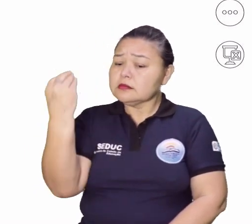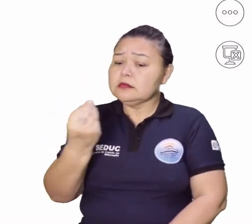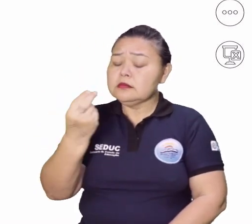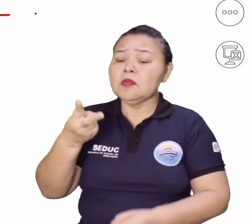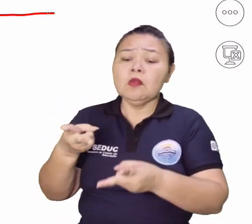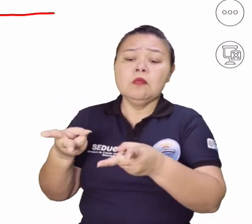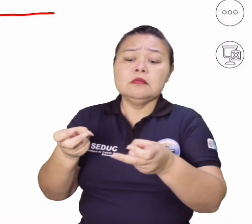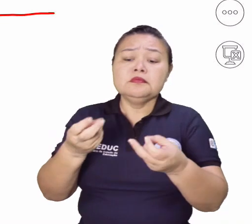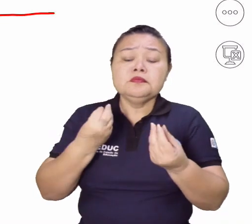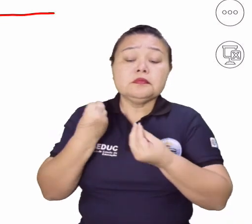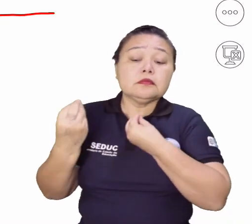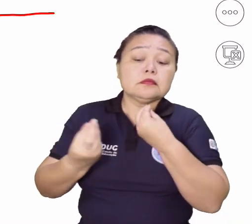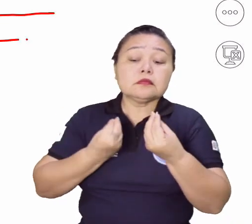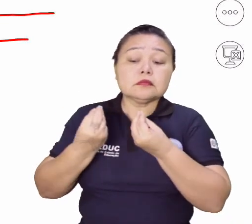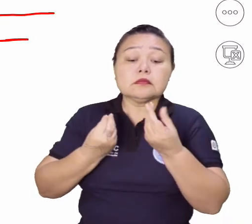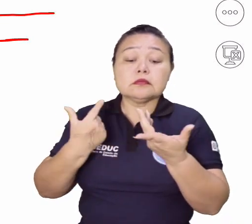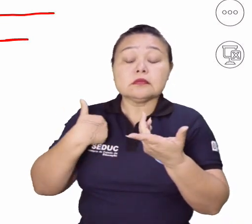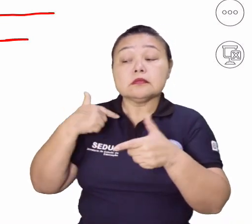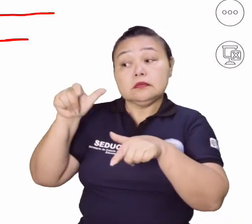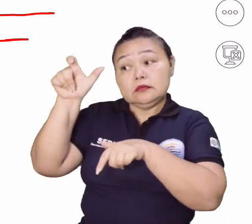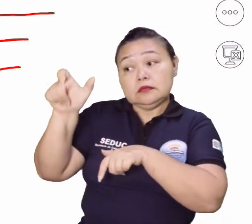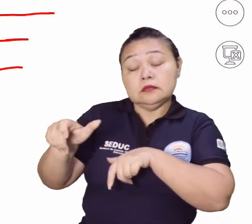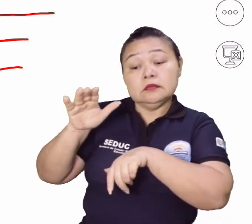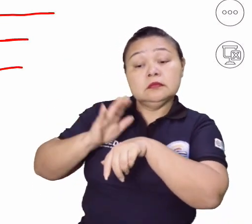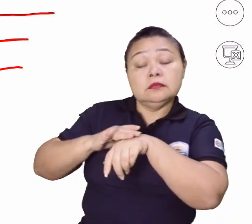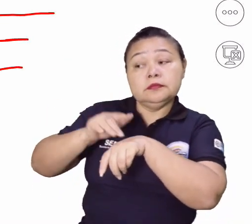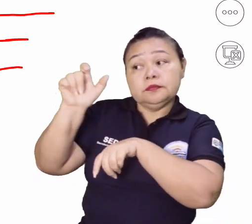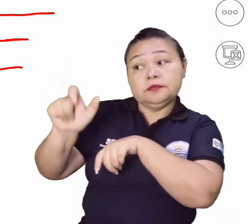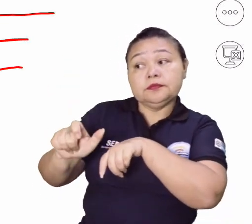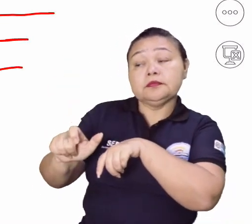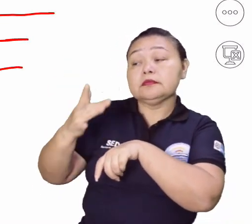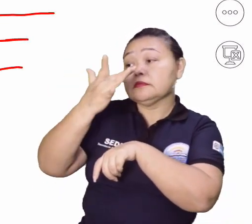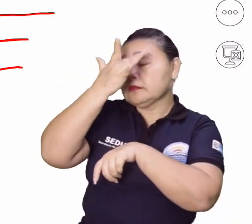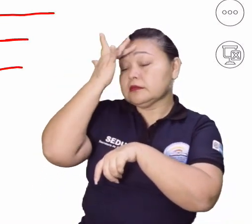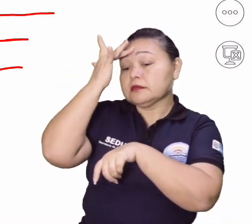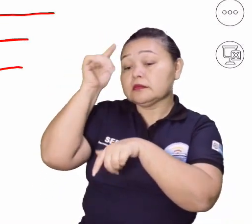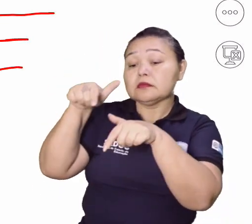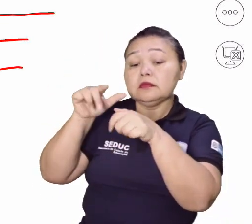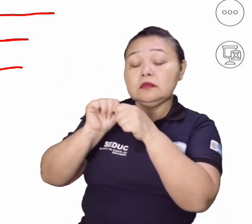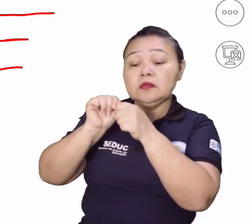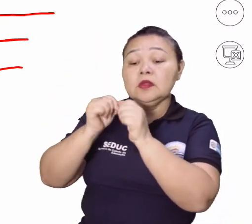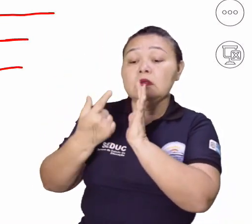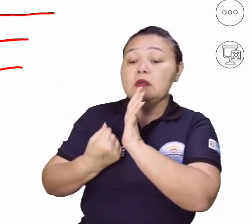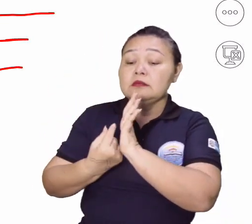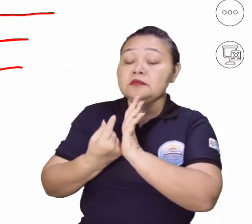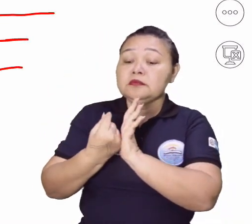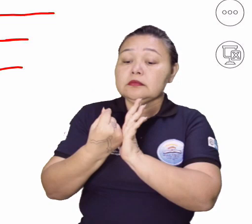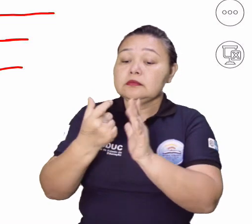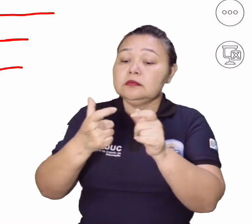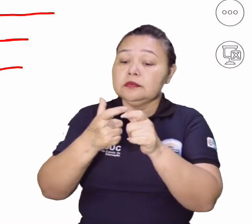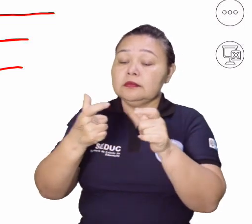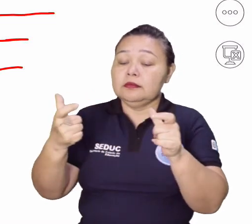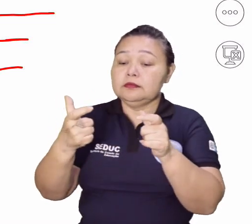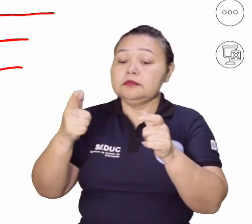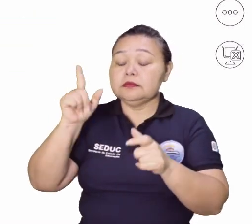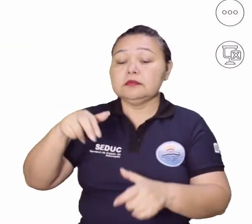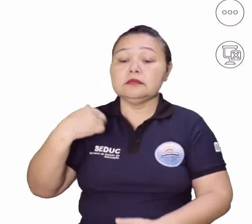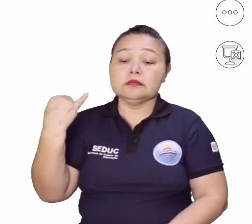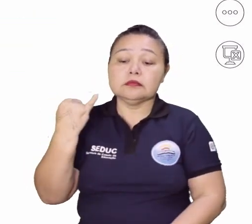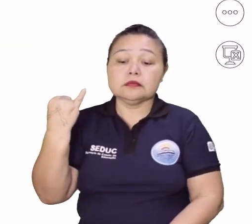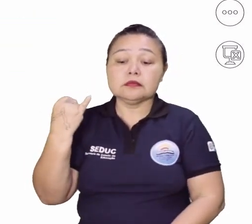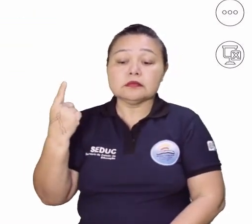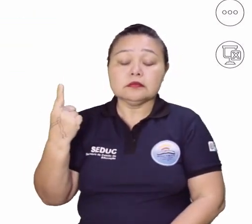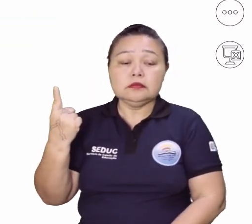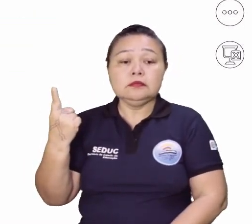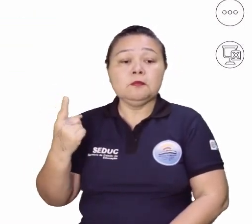exploração e a dominação do trabalhador, né? E como o capitalismo cresceu a partir disso. É importante também